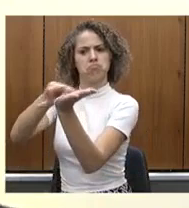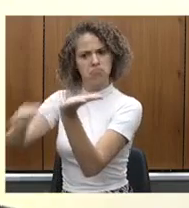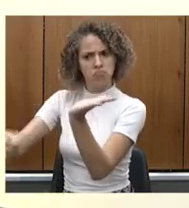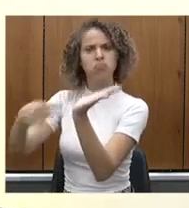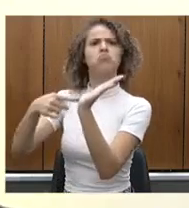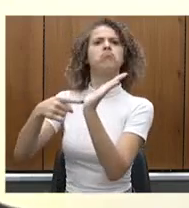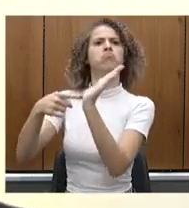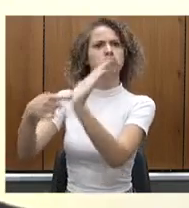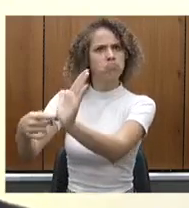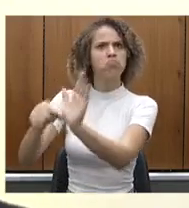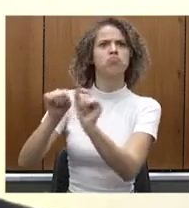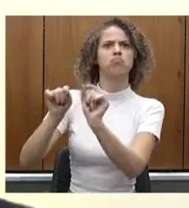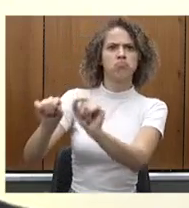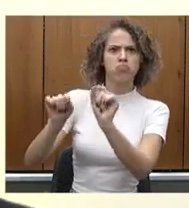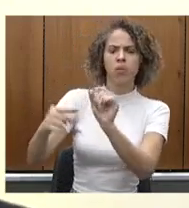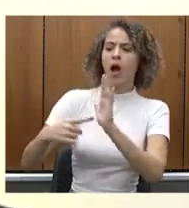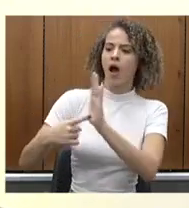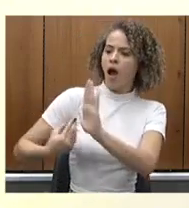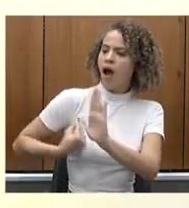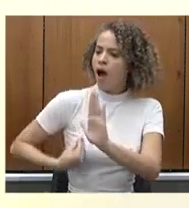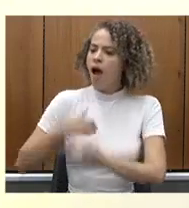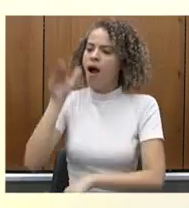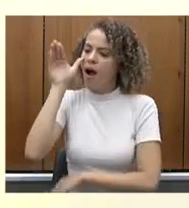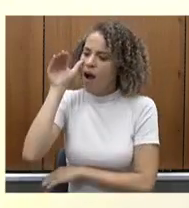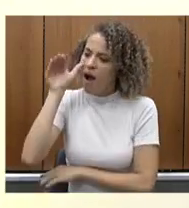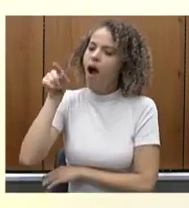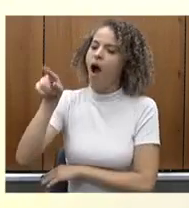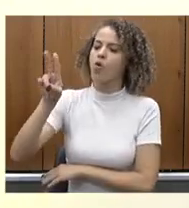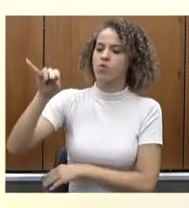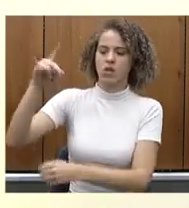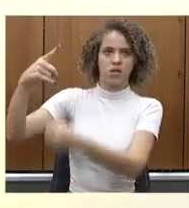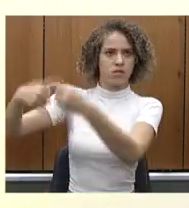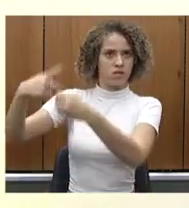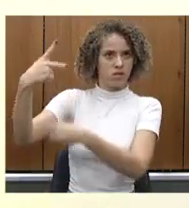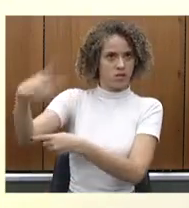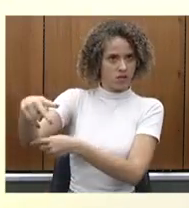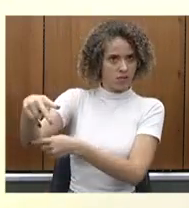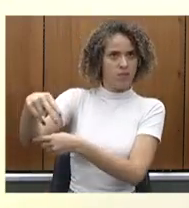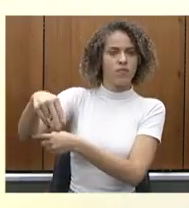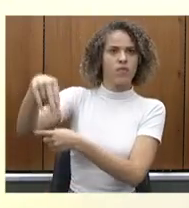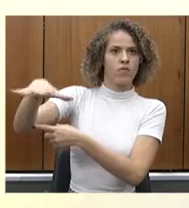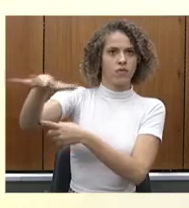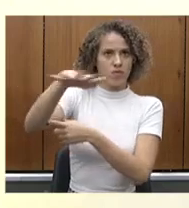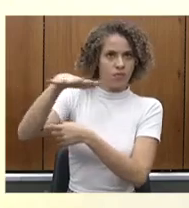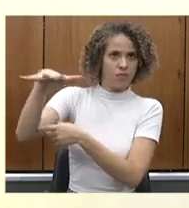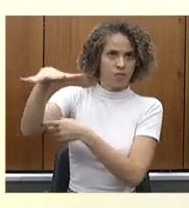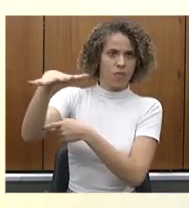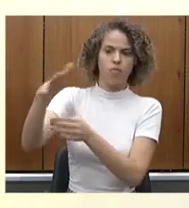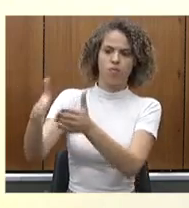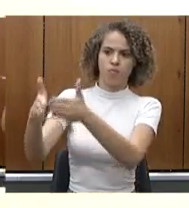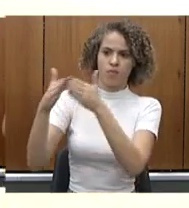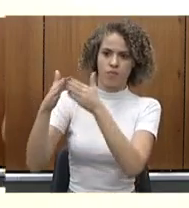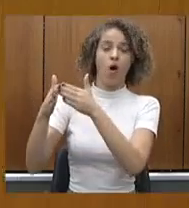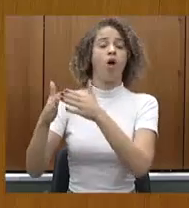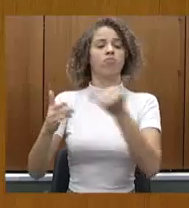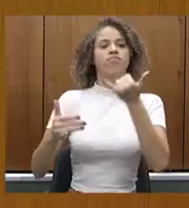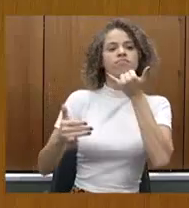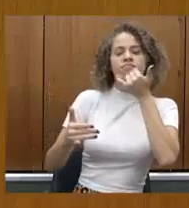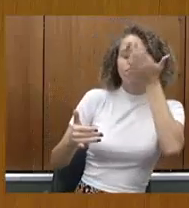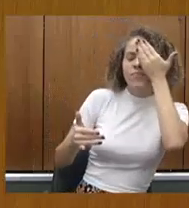gente pudesse dar também essa satisfação ao povo de Unaí e também ao povo do Noroeste Mineiro. Por favor. Ótimo, bem lembrado.